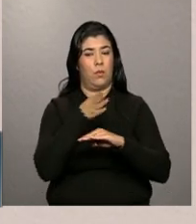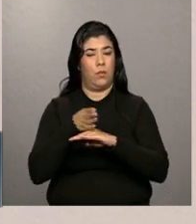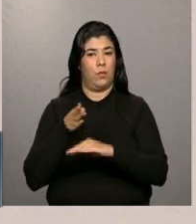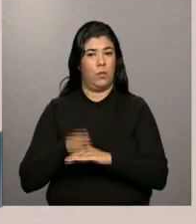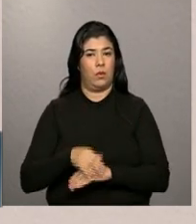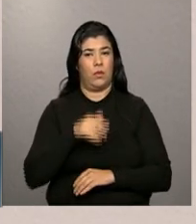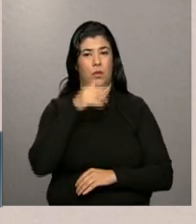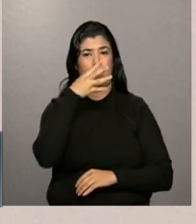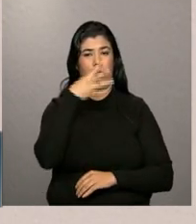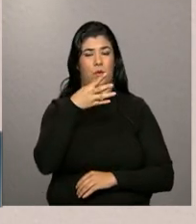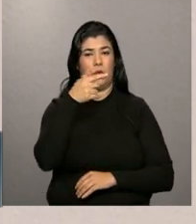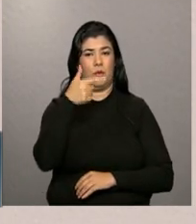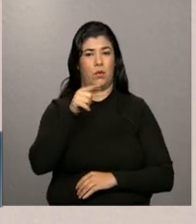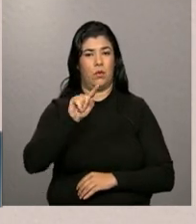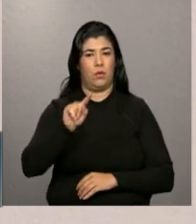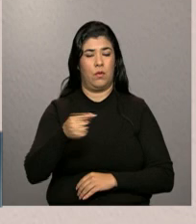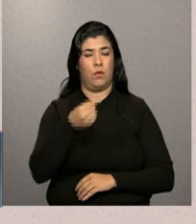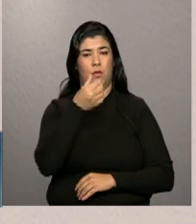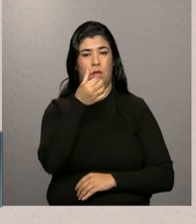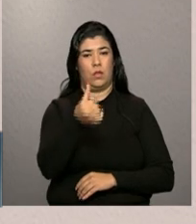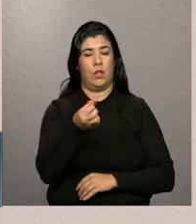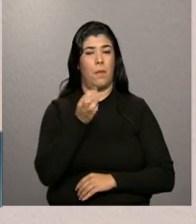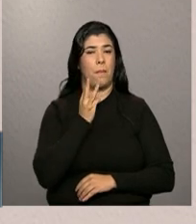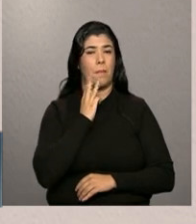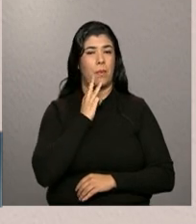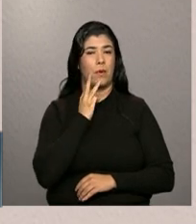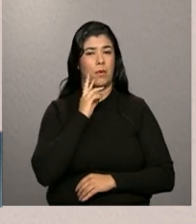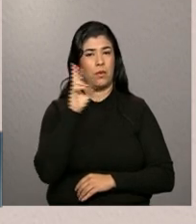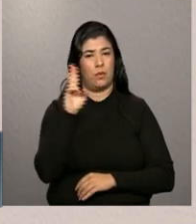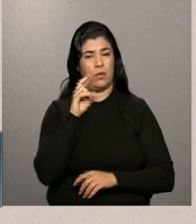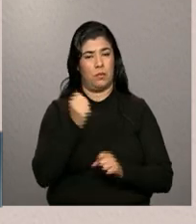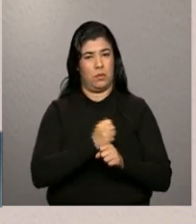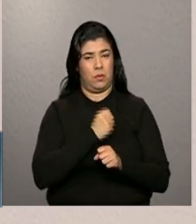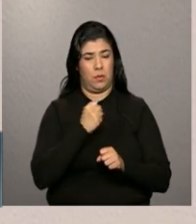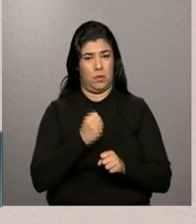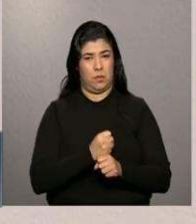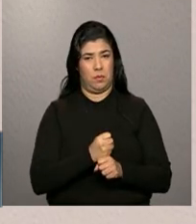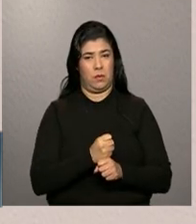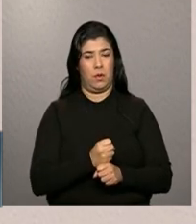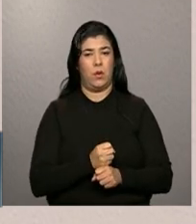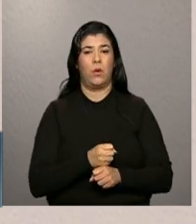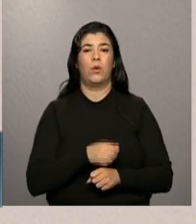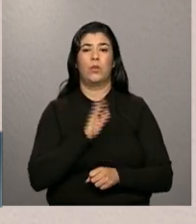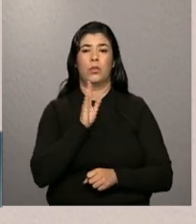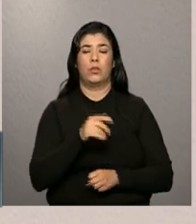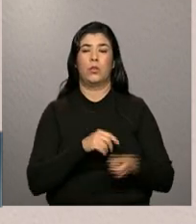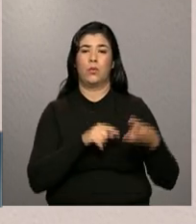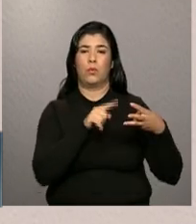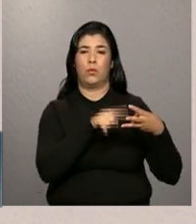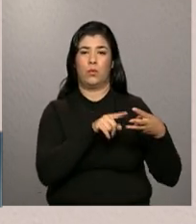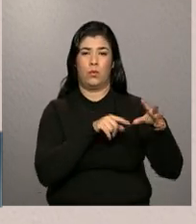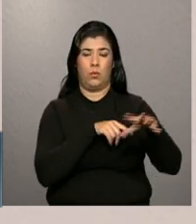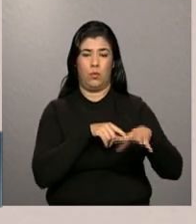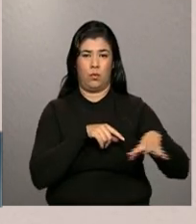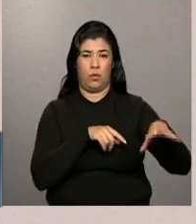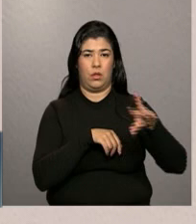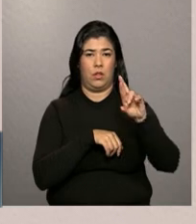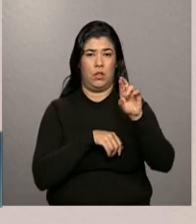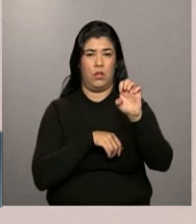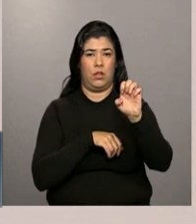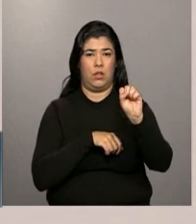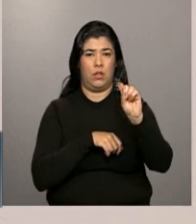42,6 milhões de reais. Já o Residencial Bela Suíça 3, tem